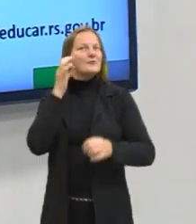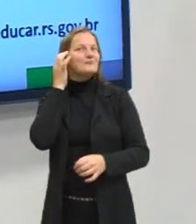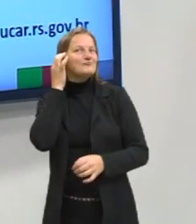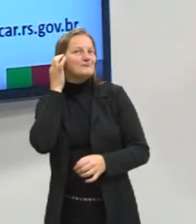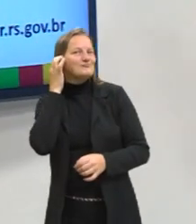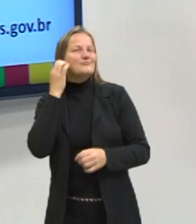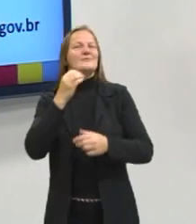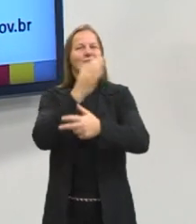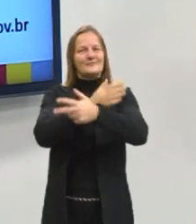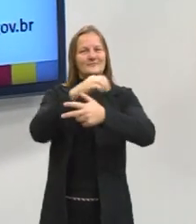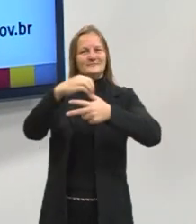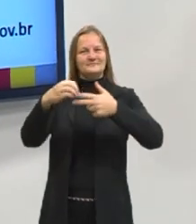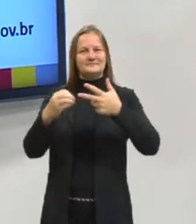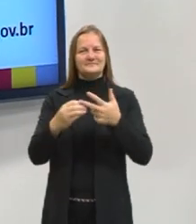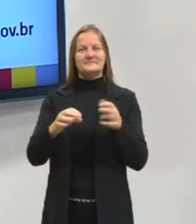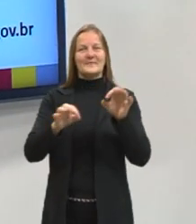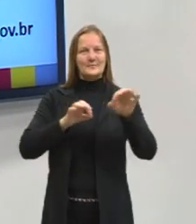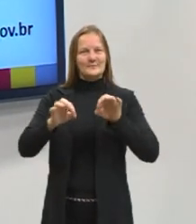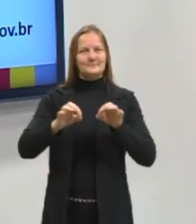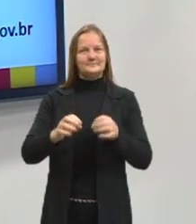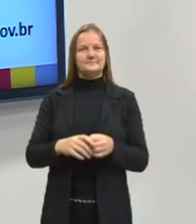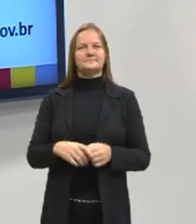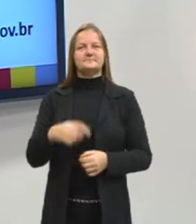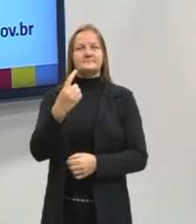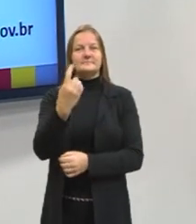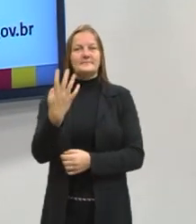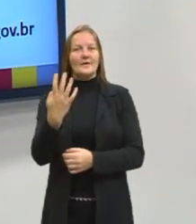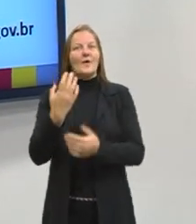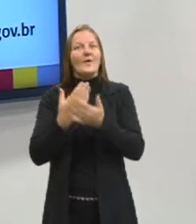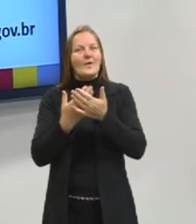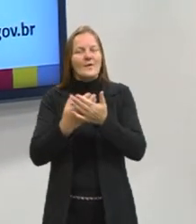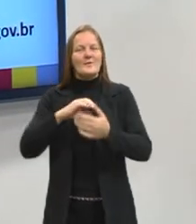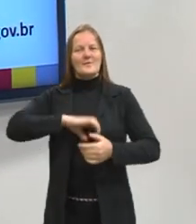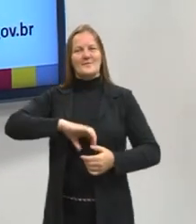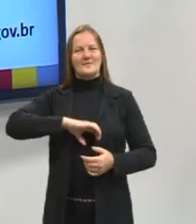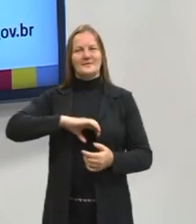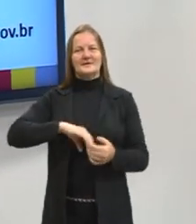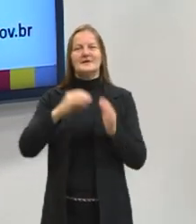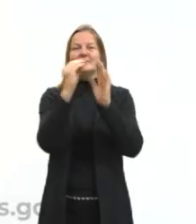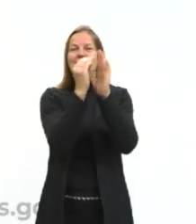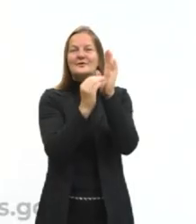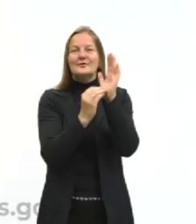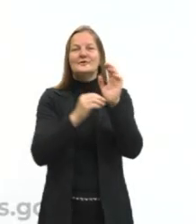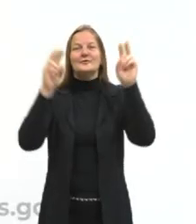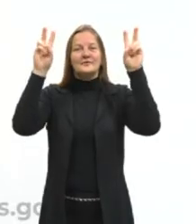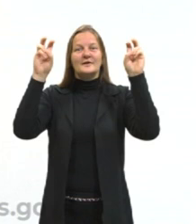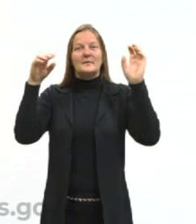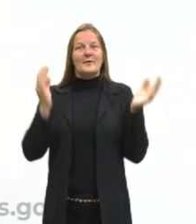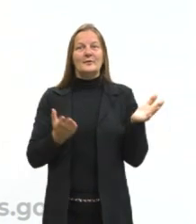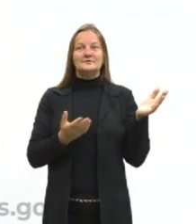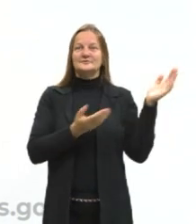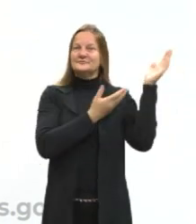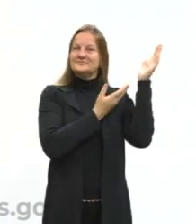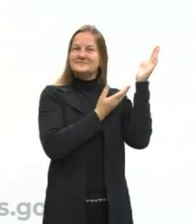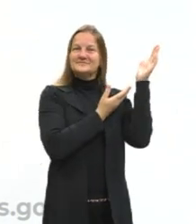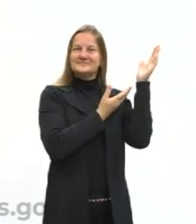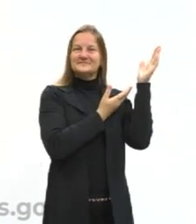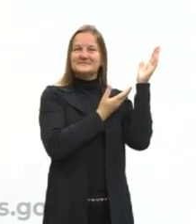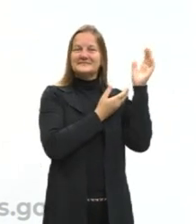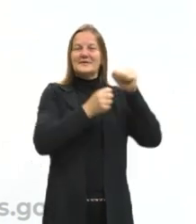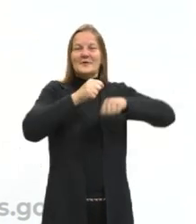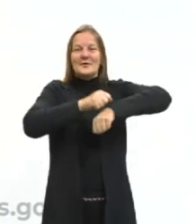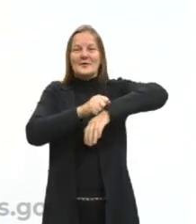Pré-ENEM. Chegamos, então, na nossa décima quarta aula, que tem como conteúdo, como assunto, figuras de